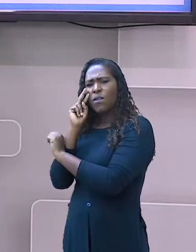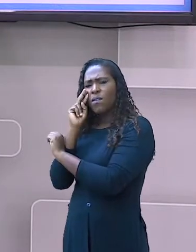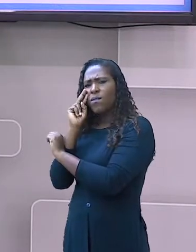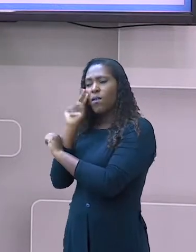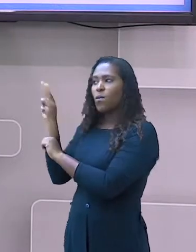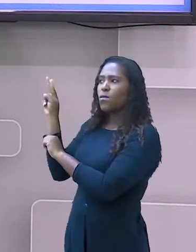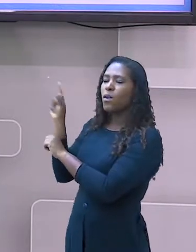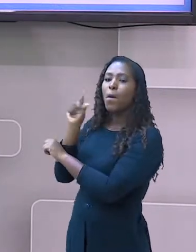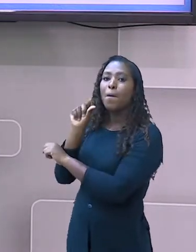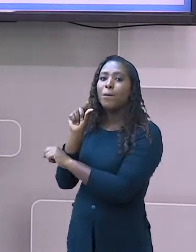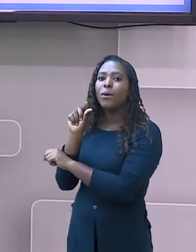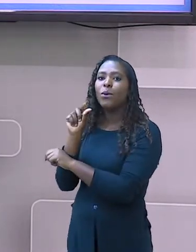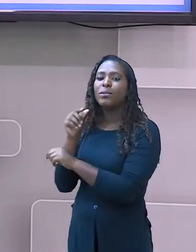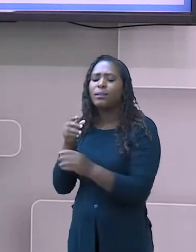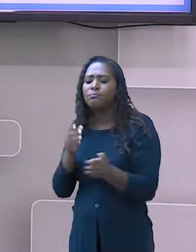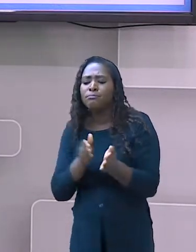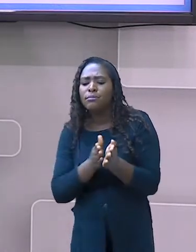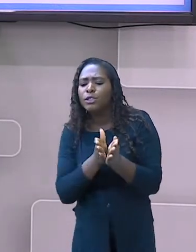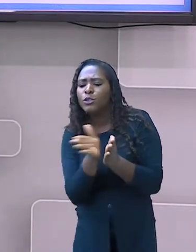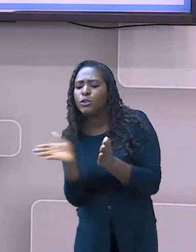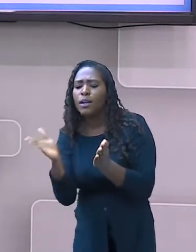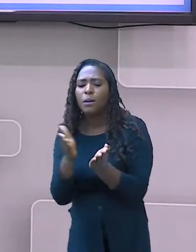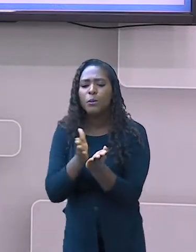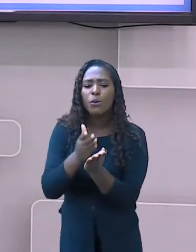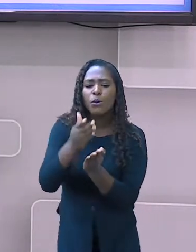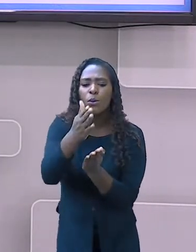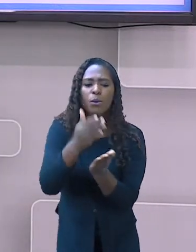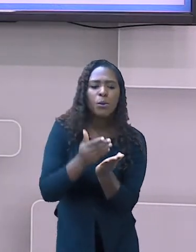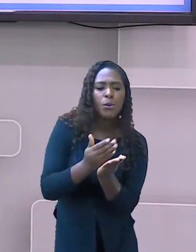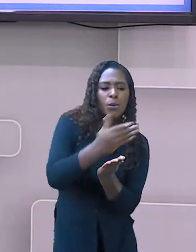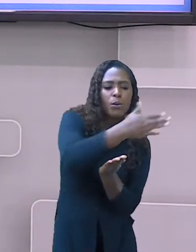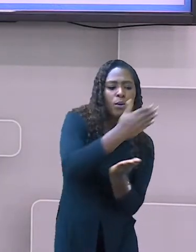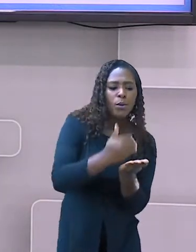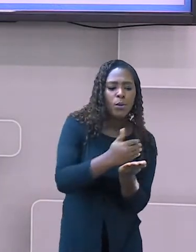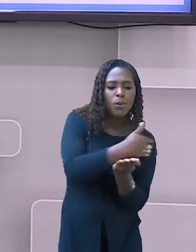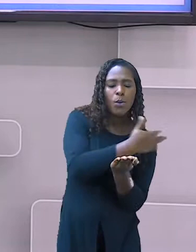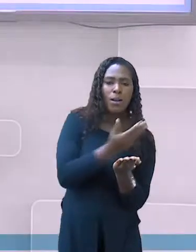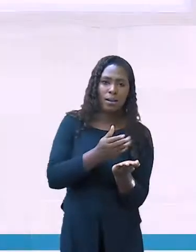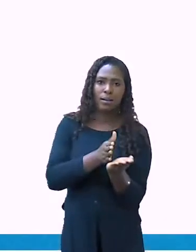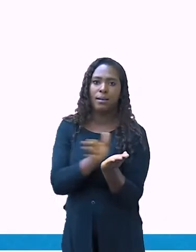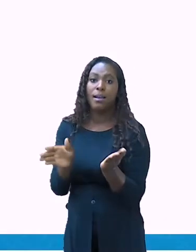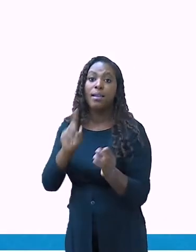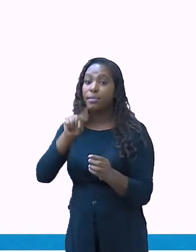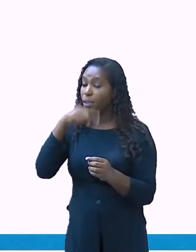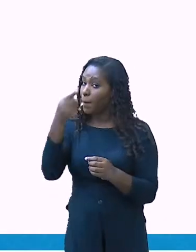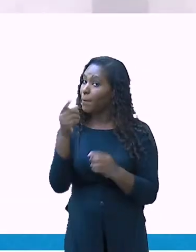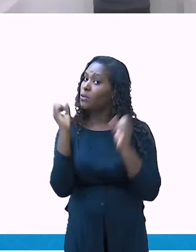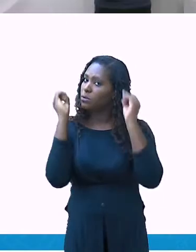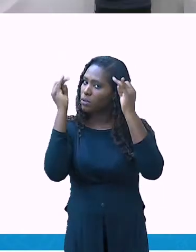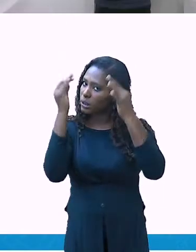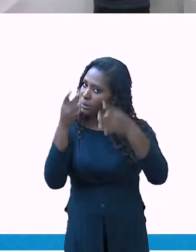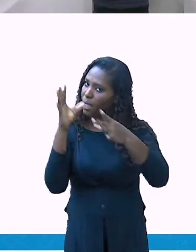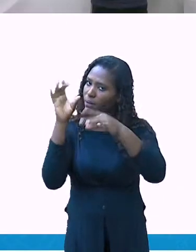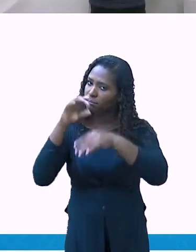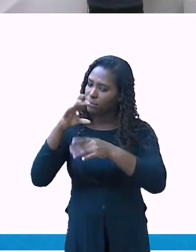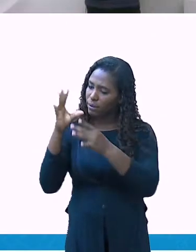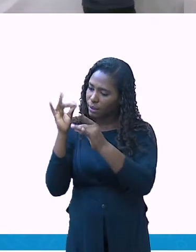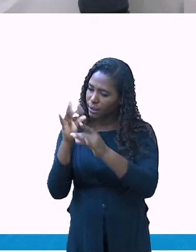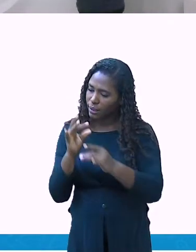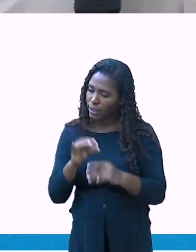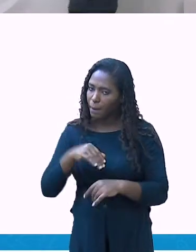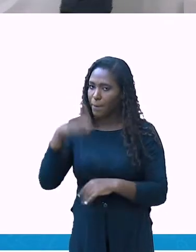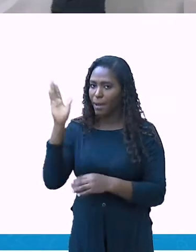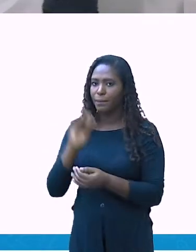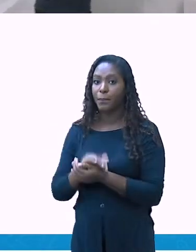rotas e ao decorrer da aula vou apresentá-la mais explicada. A rota de navegação